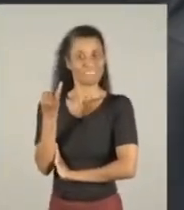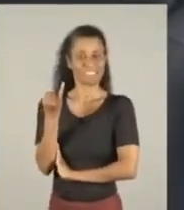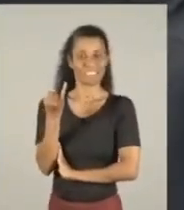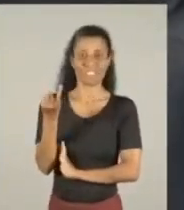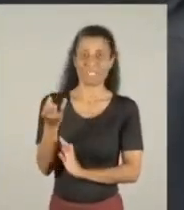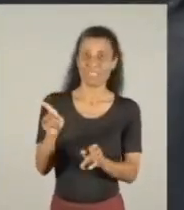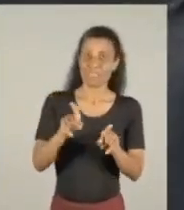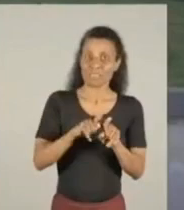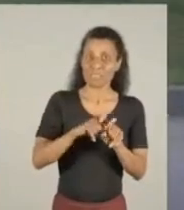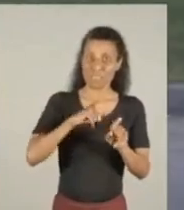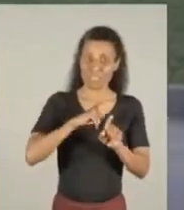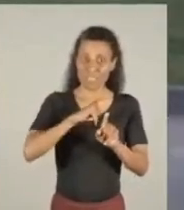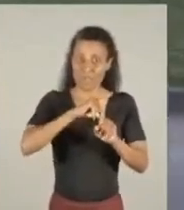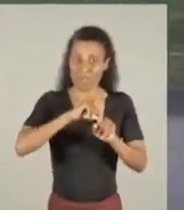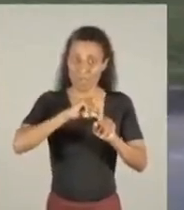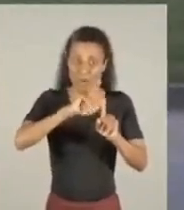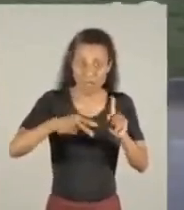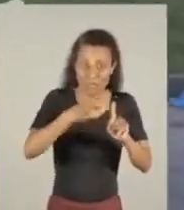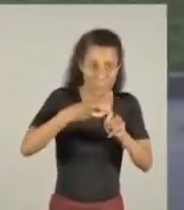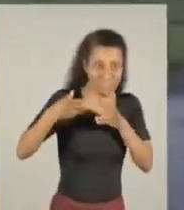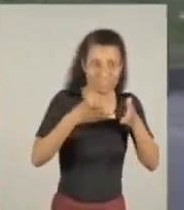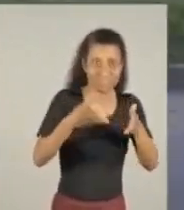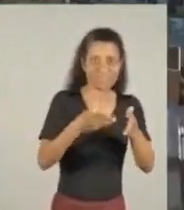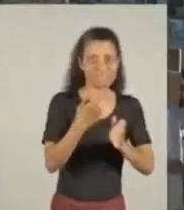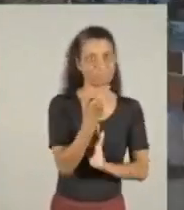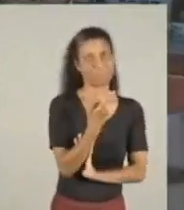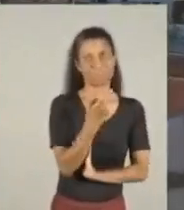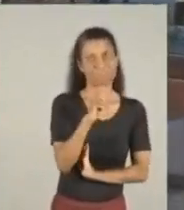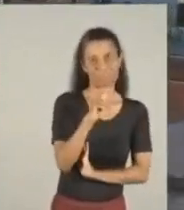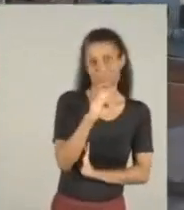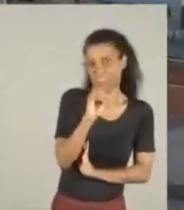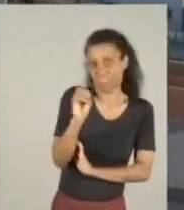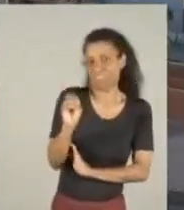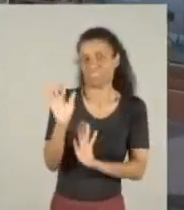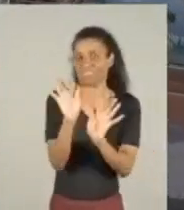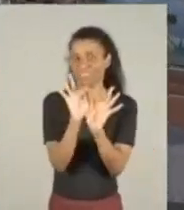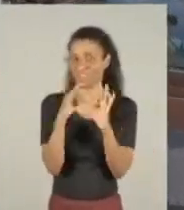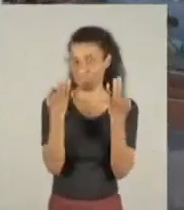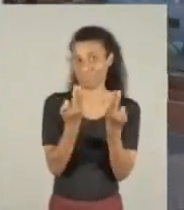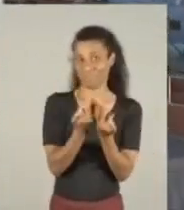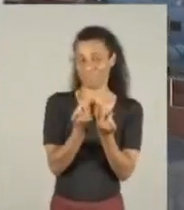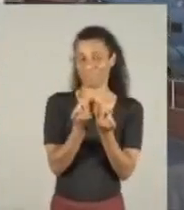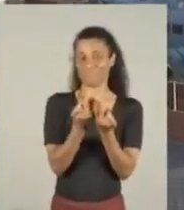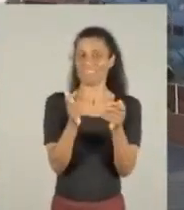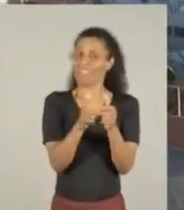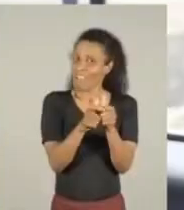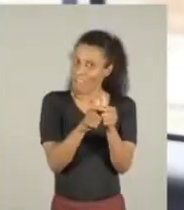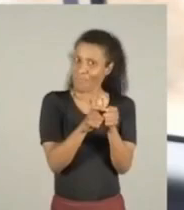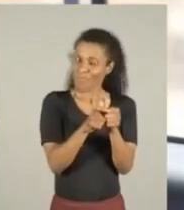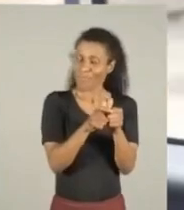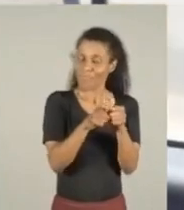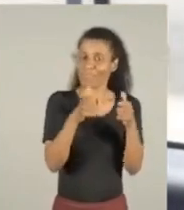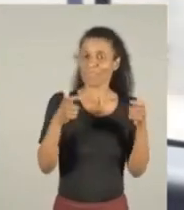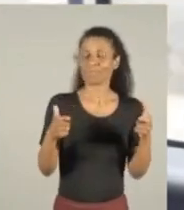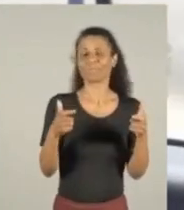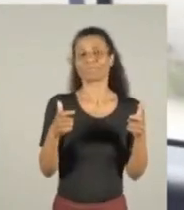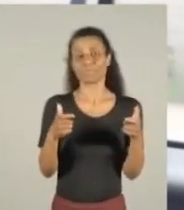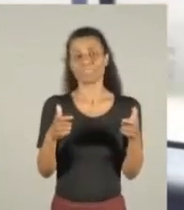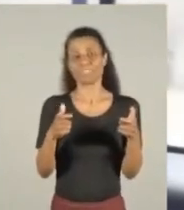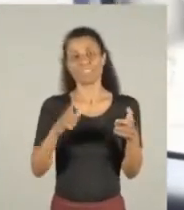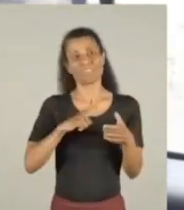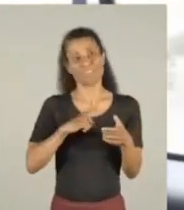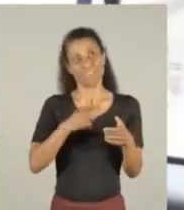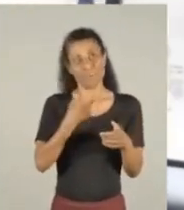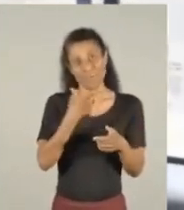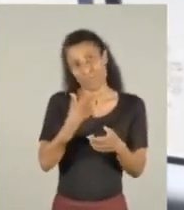nós tínhamos no leito da duplicação desta avenida, mil e quinhentos e poucas famílias. Na grande maioria, elas foram acolhidas